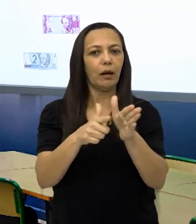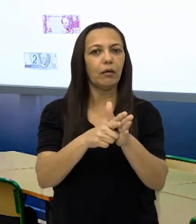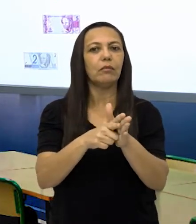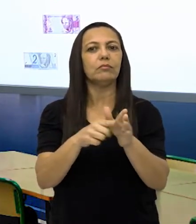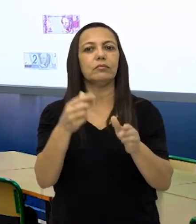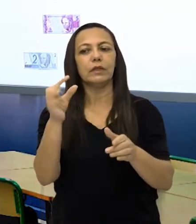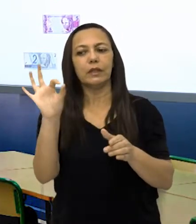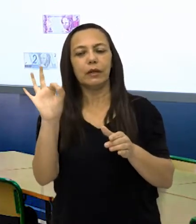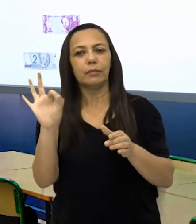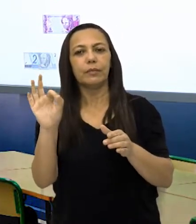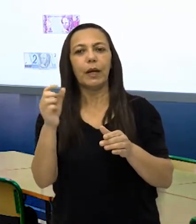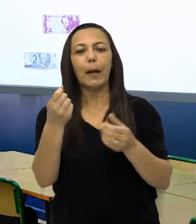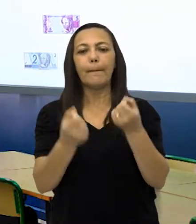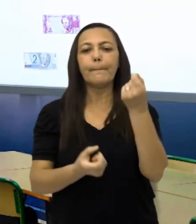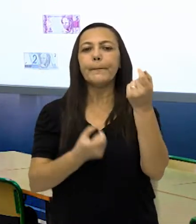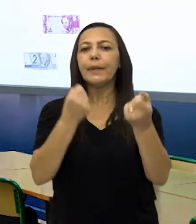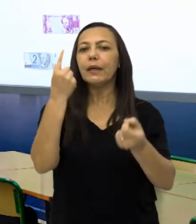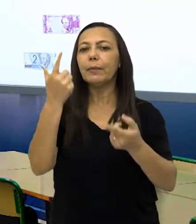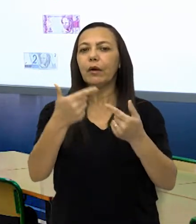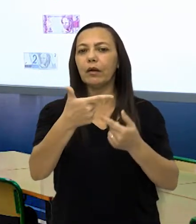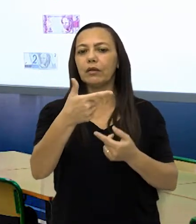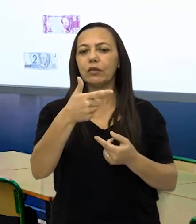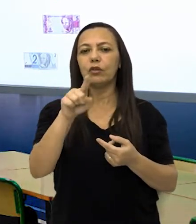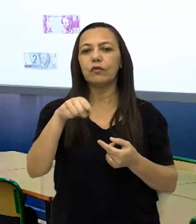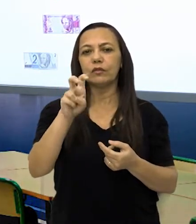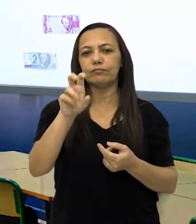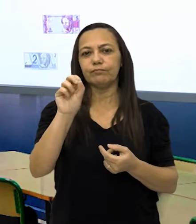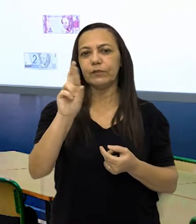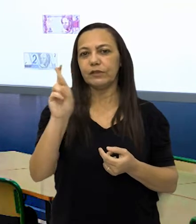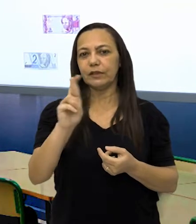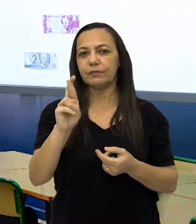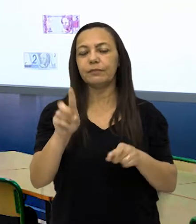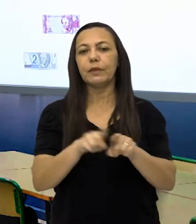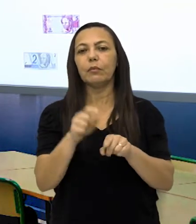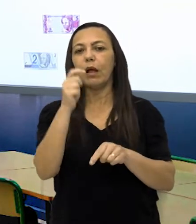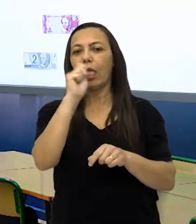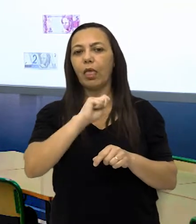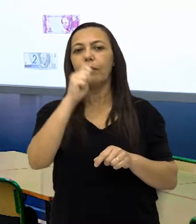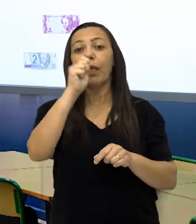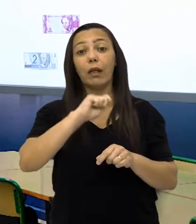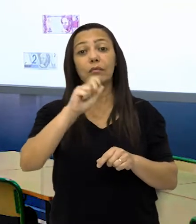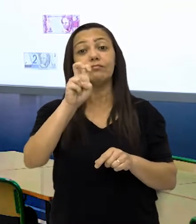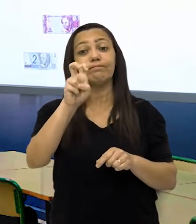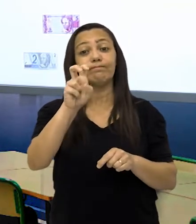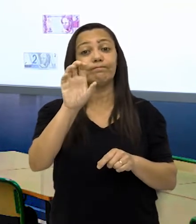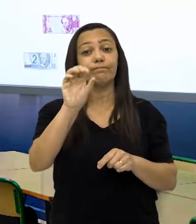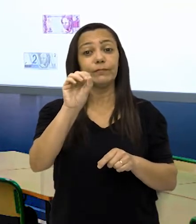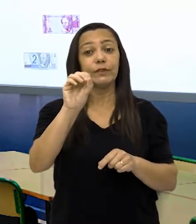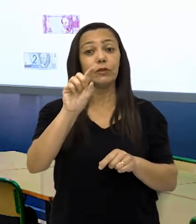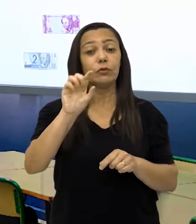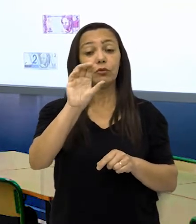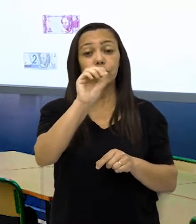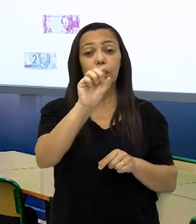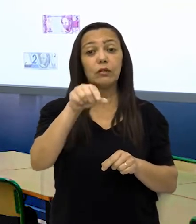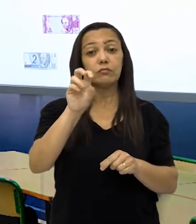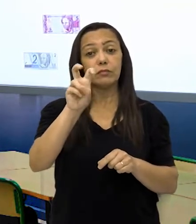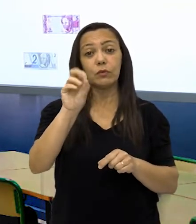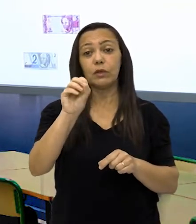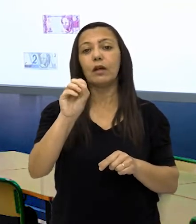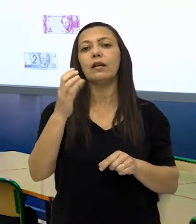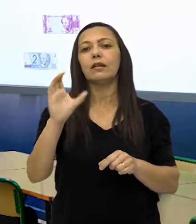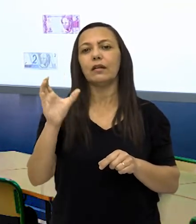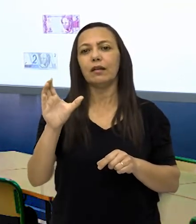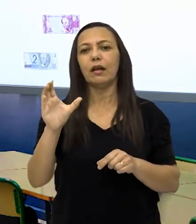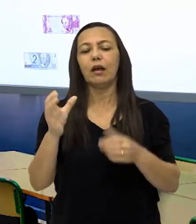aqui a pipoca que custa R$,50, temos o picolé que custa R$ o leite que